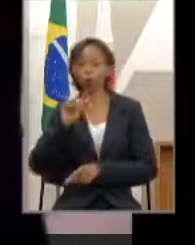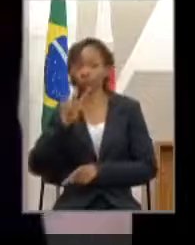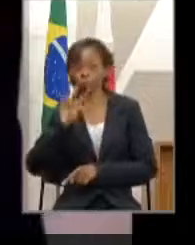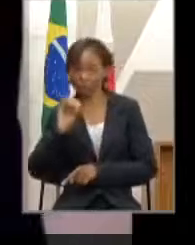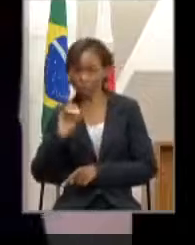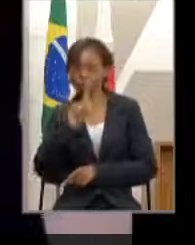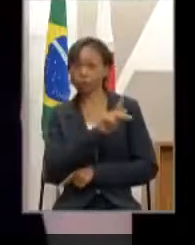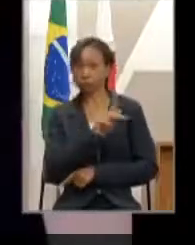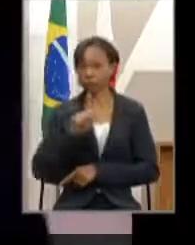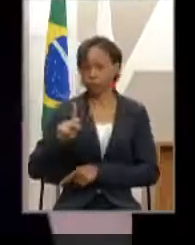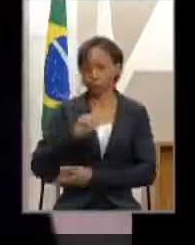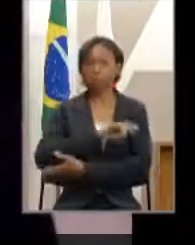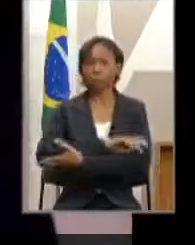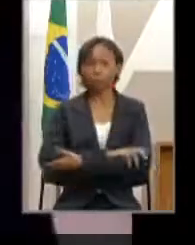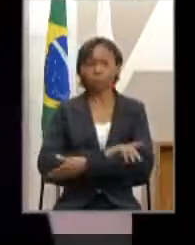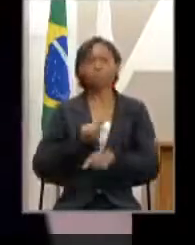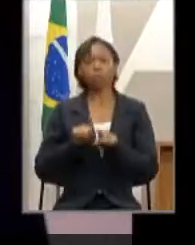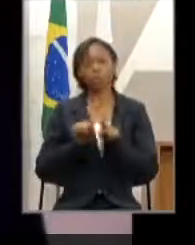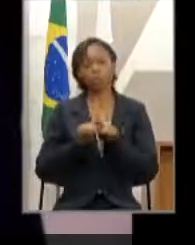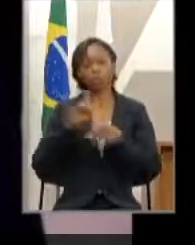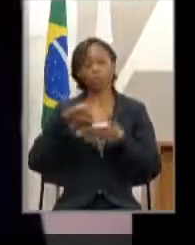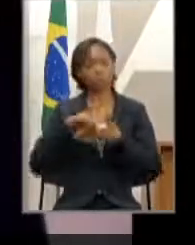liderança surda aqui da instituição.